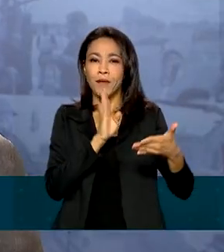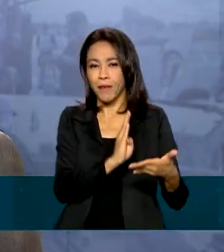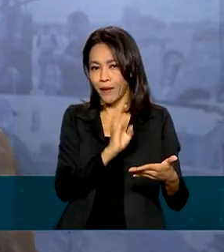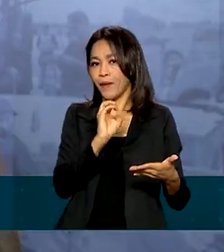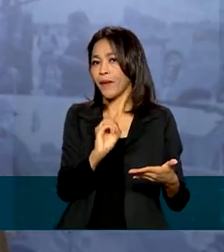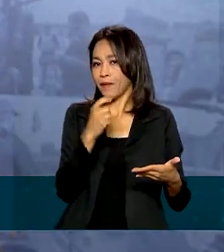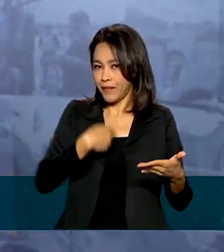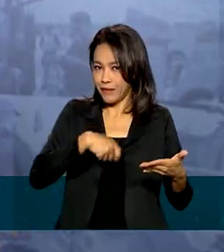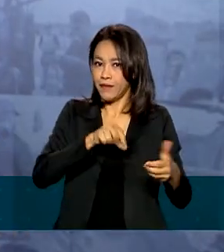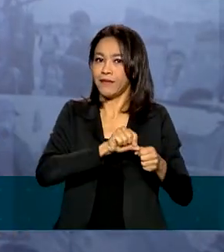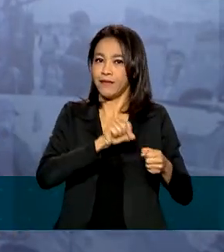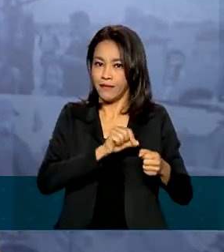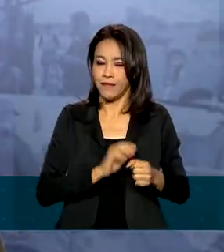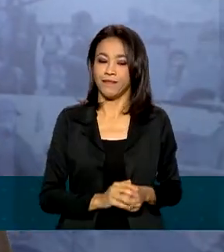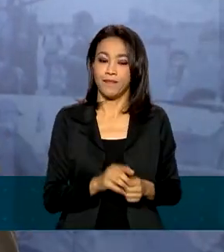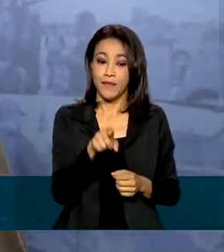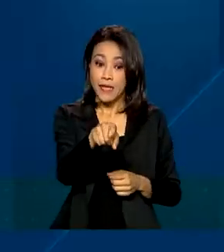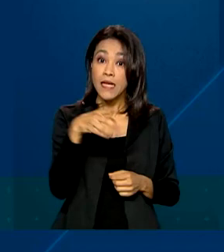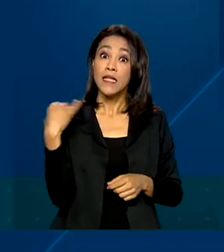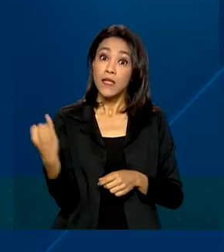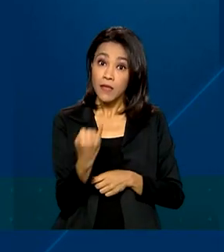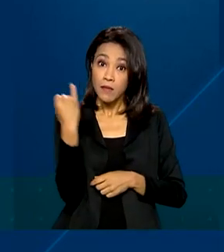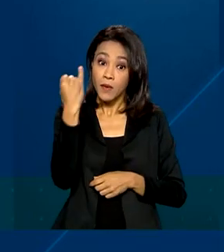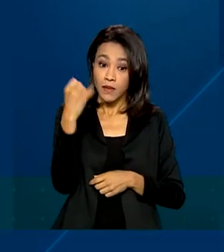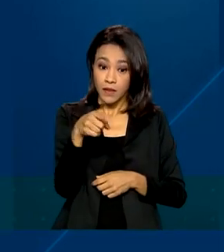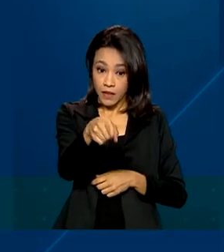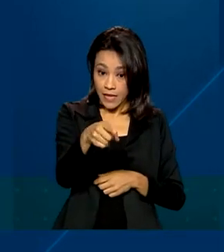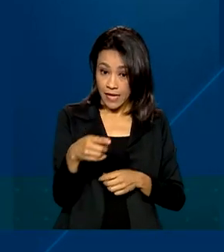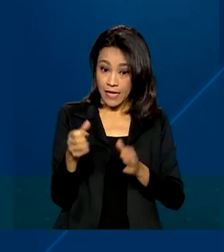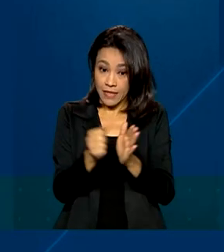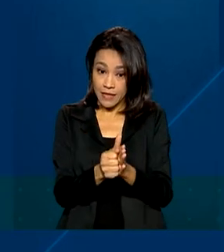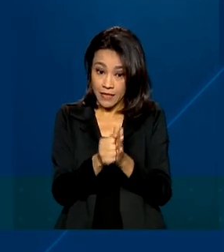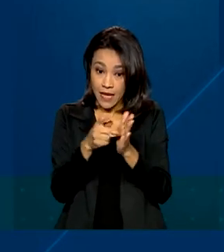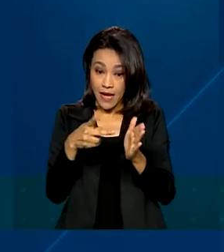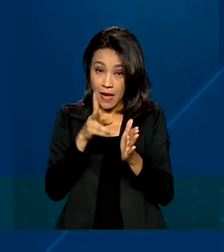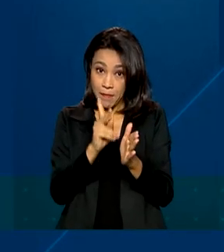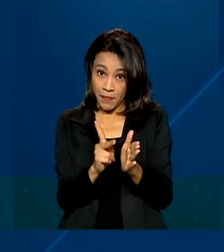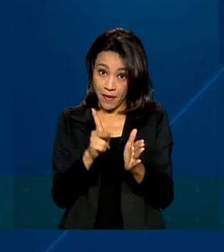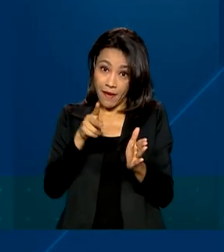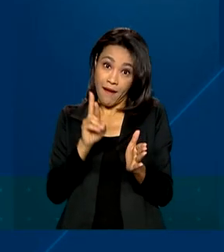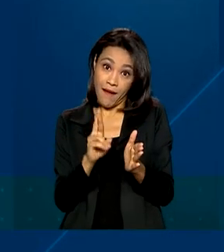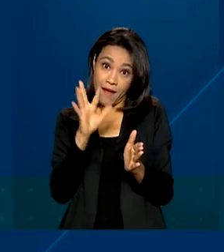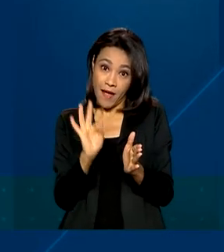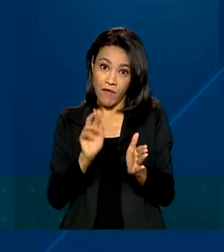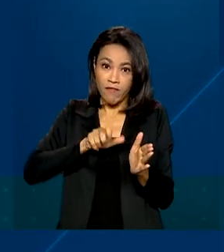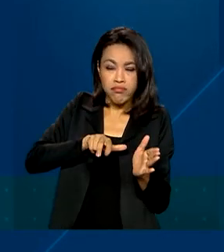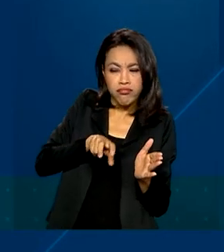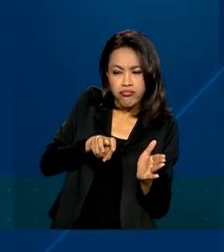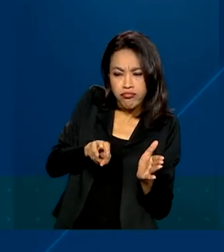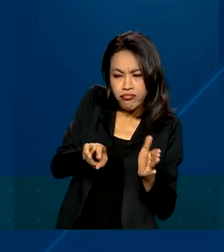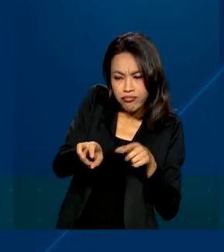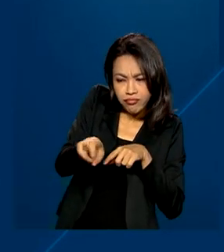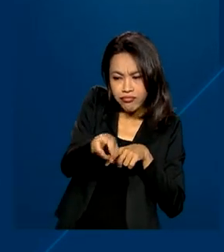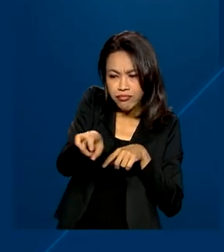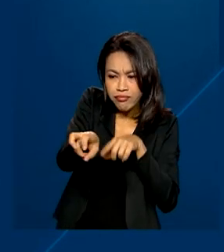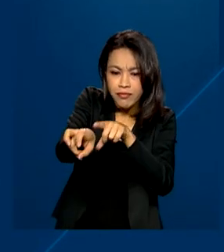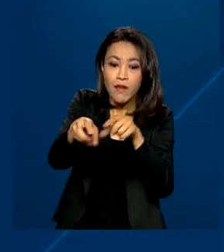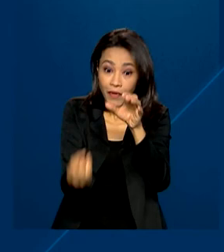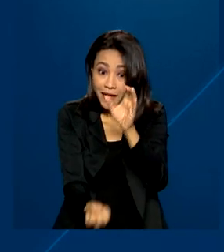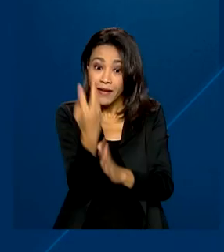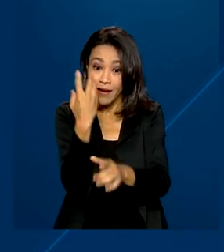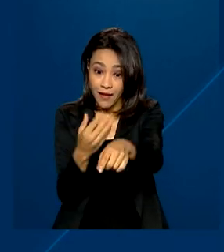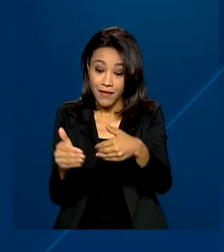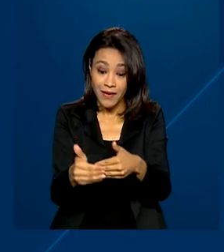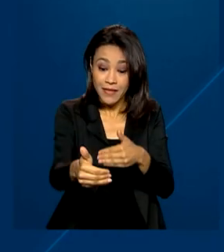O registro de tudo o que acontece é extremamente importante. O PRF Peregrino é outro aplicativo criado pelo órgão e que será